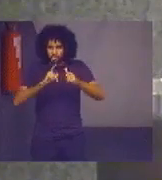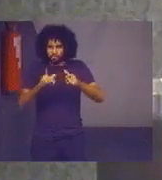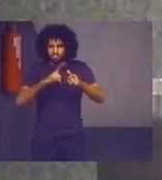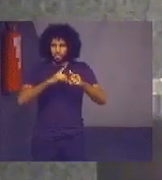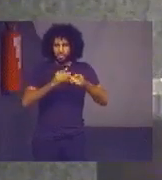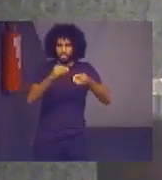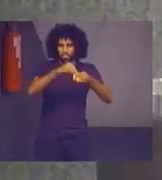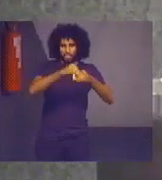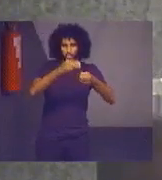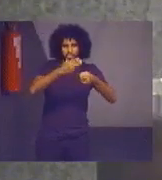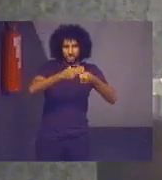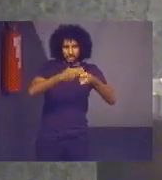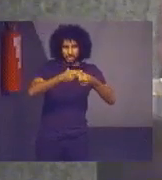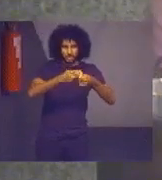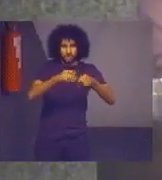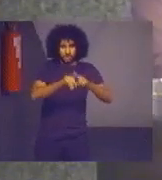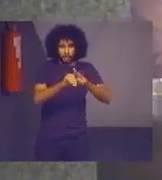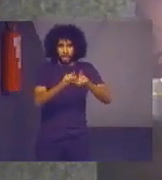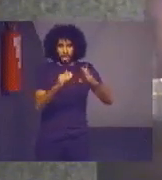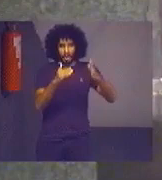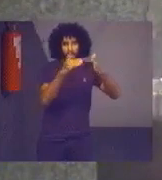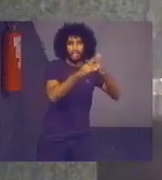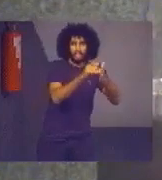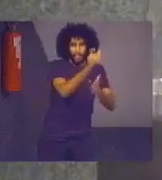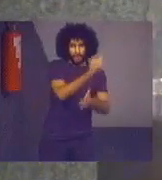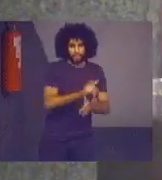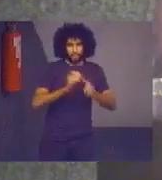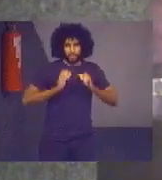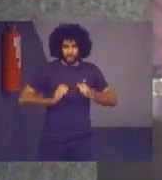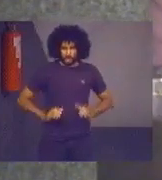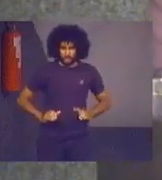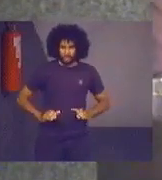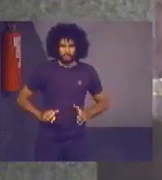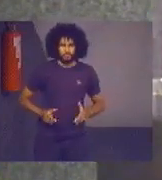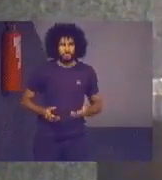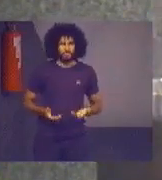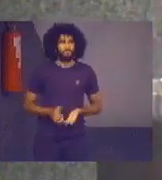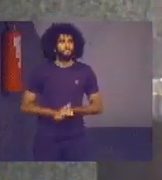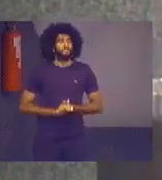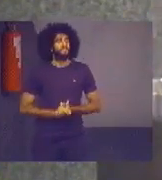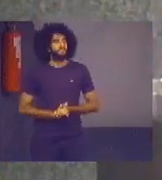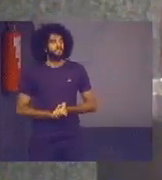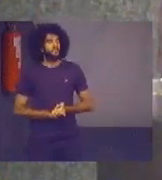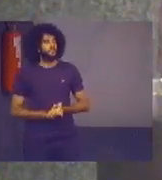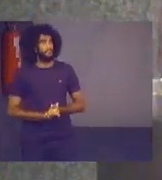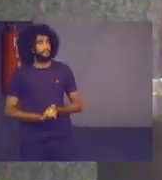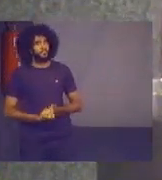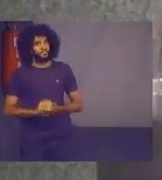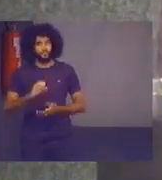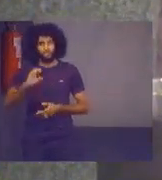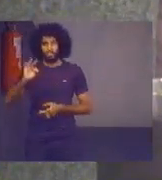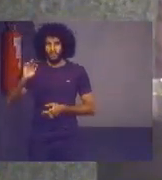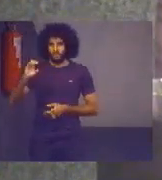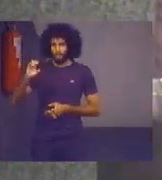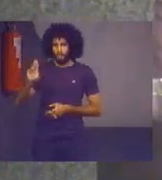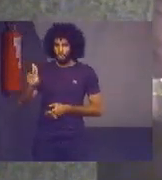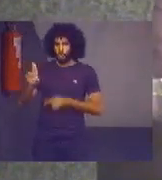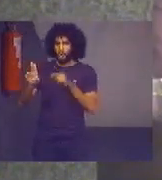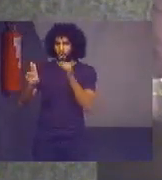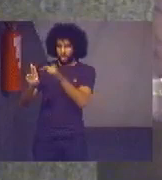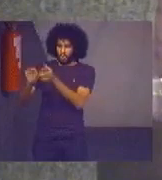contemplar os cidadãos? Bom, o TCU ele é um órgão de fiscalização do governo federal.